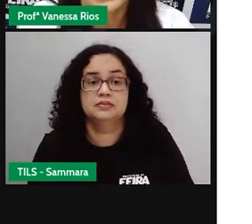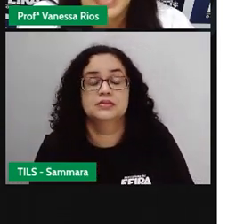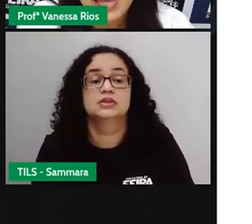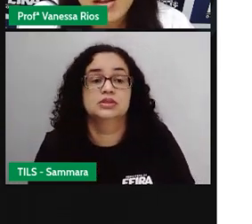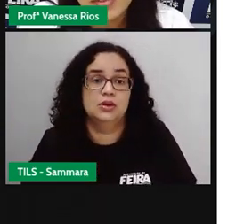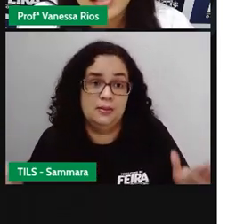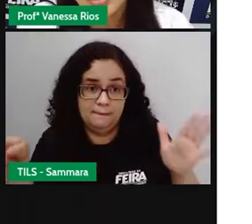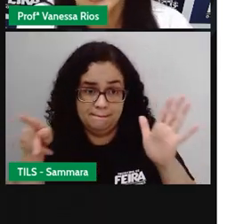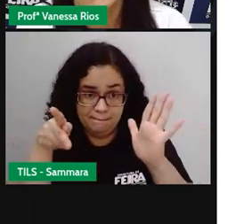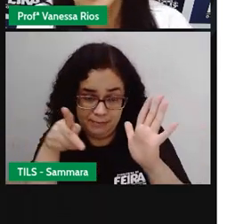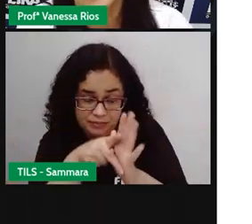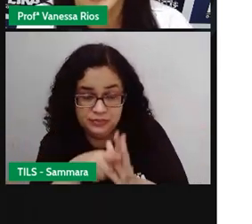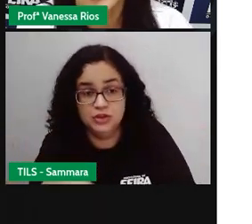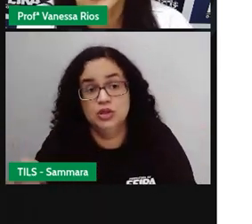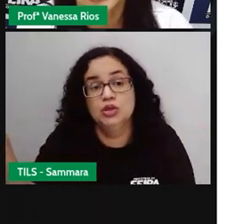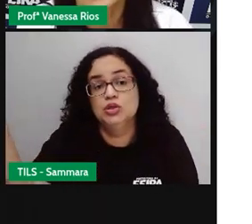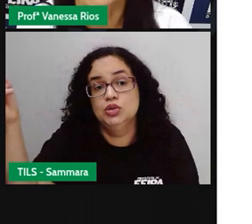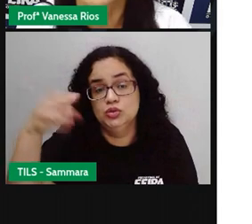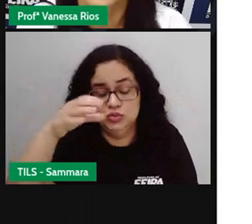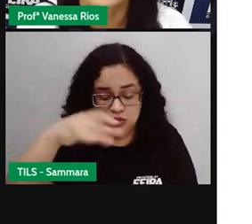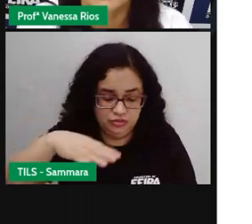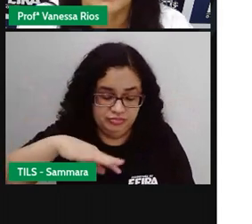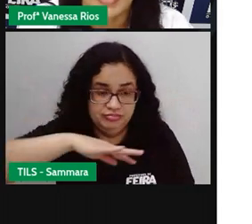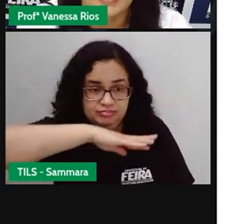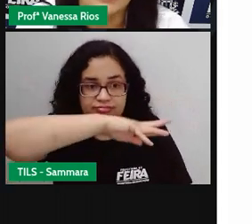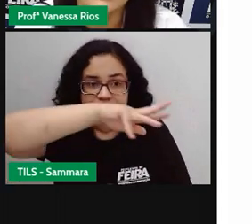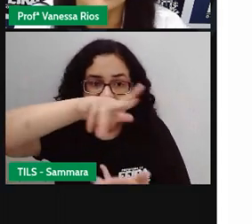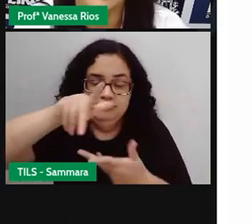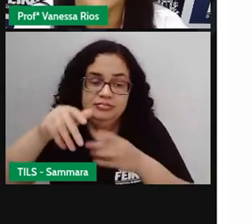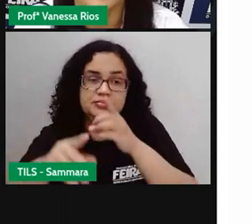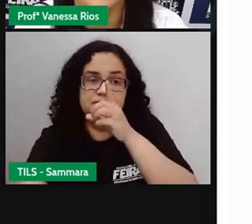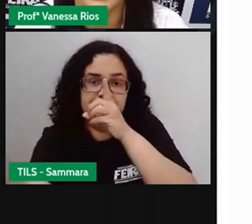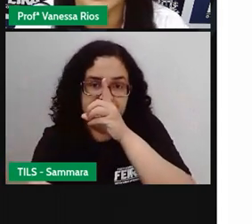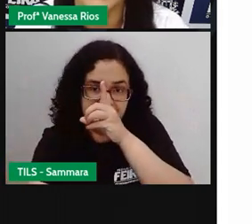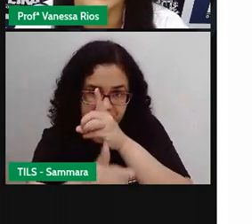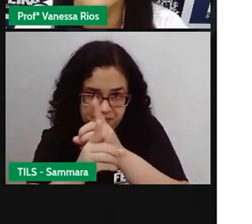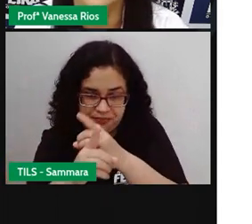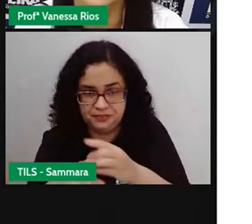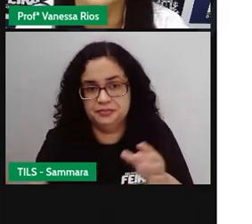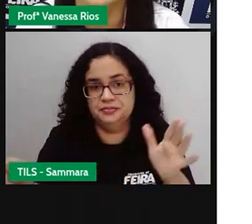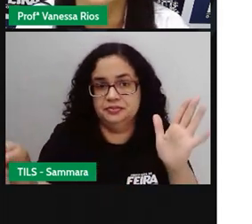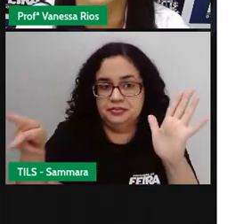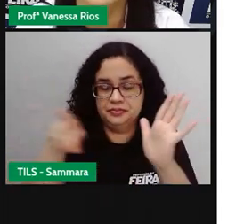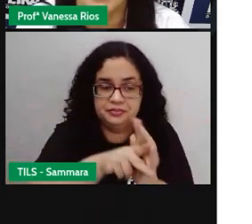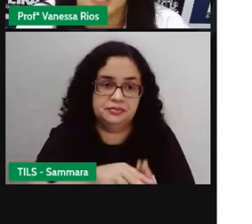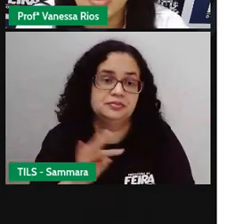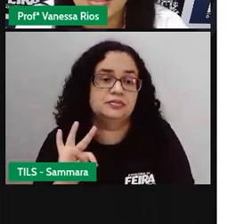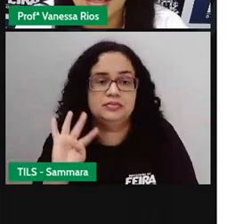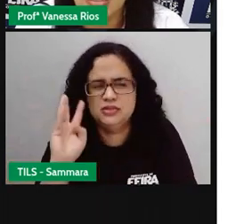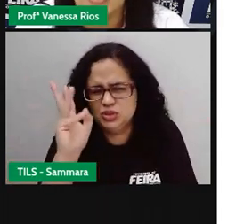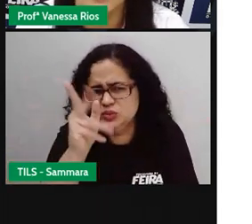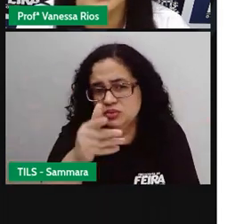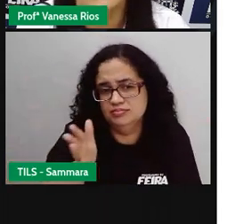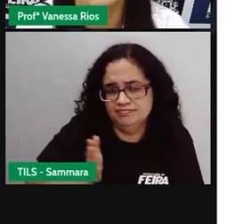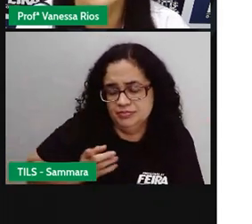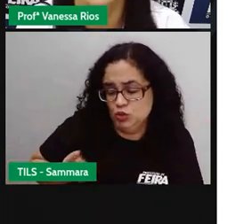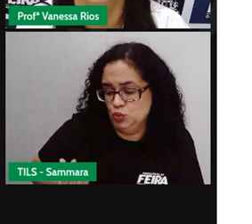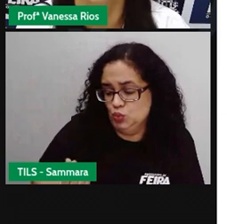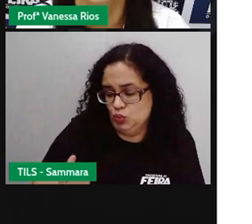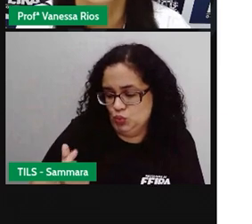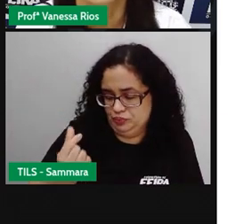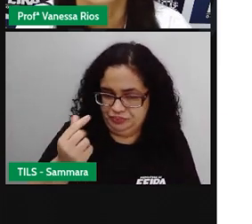apropriaram dessas novas terras, das novas descobertas, se apropriaram aí de todas as riquezas que eles iam